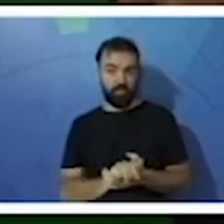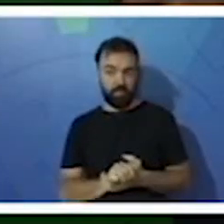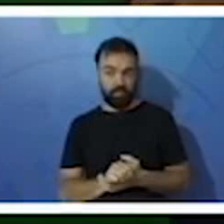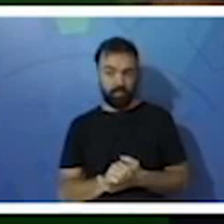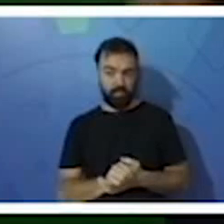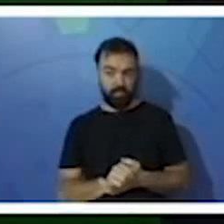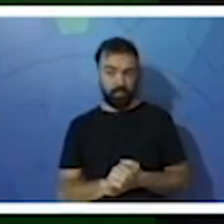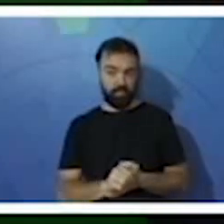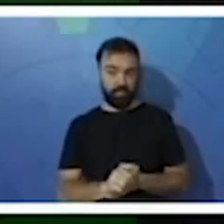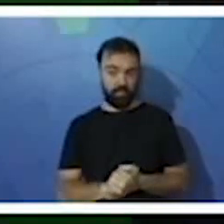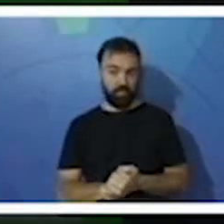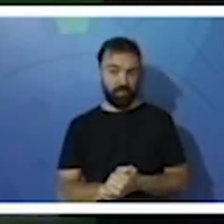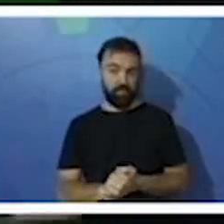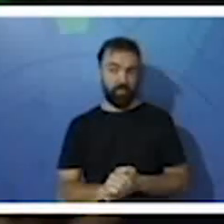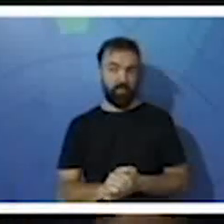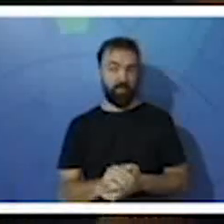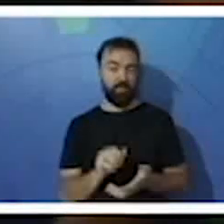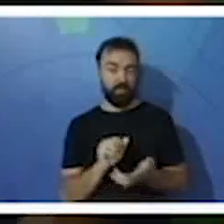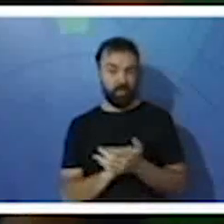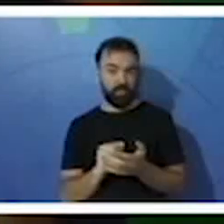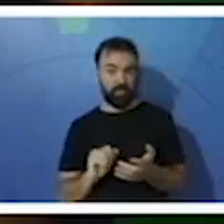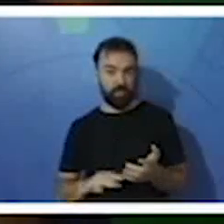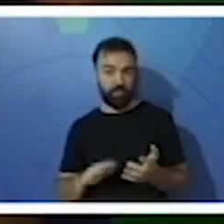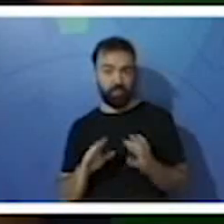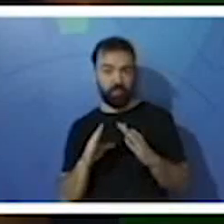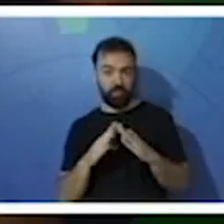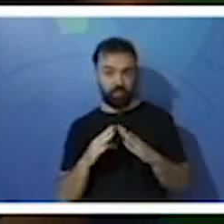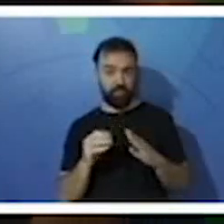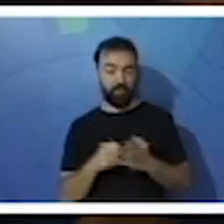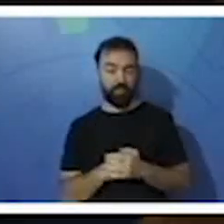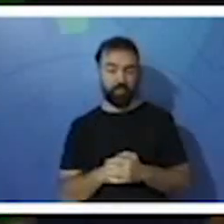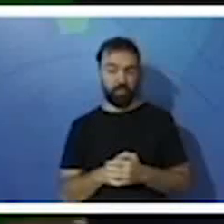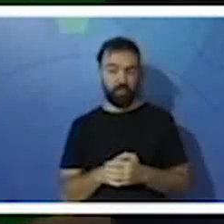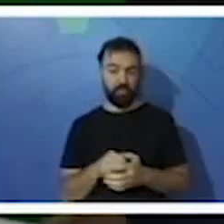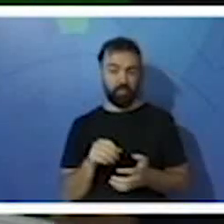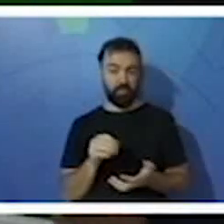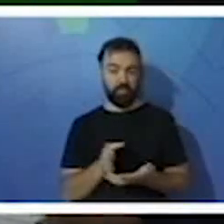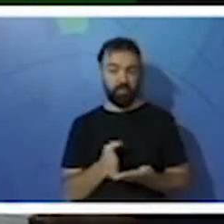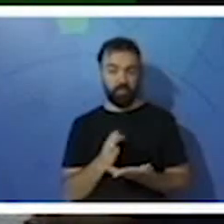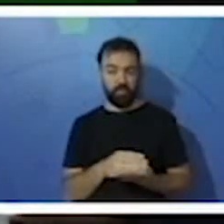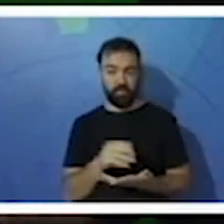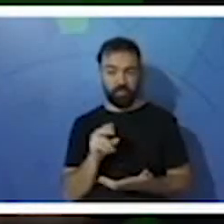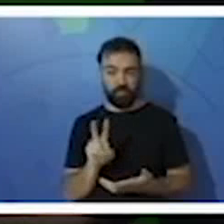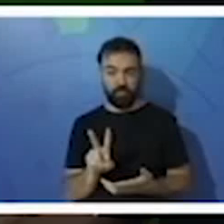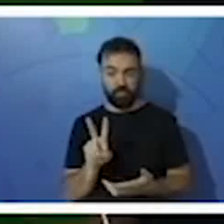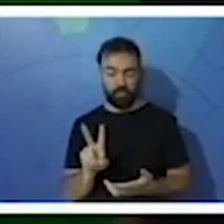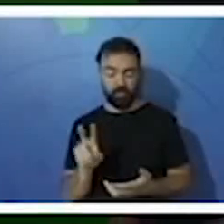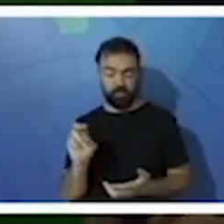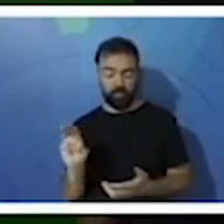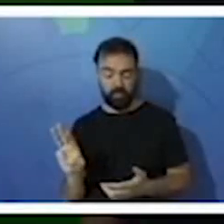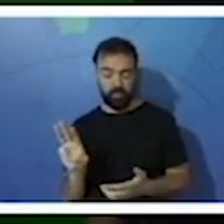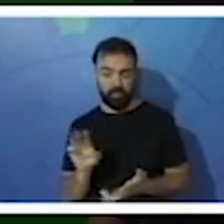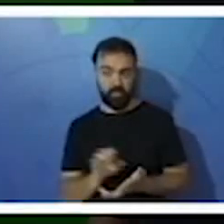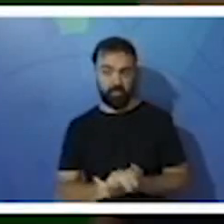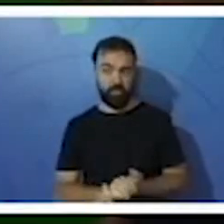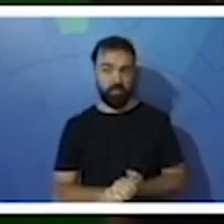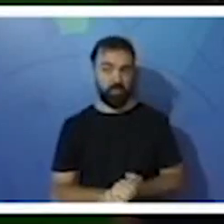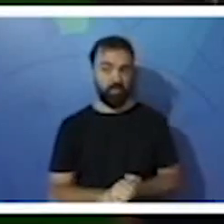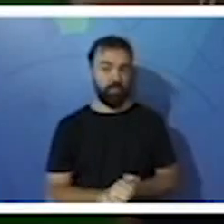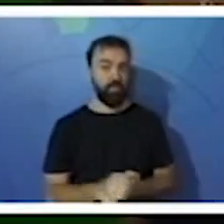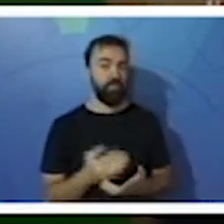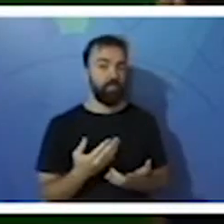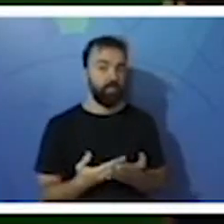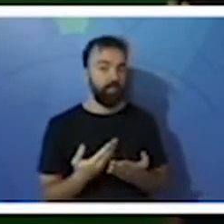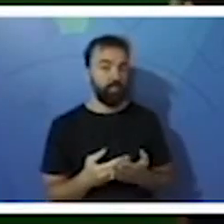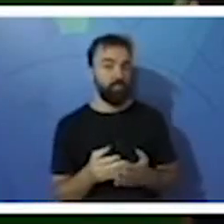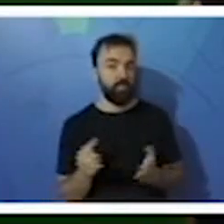222, e a tarefinha para casa, a página 223. Vamos para a nossa aula